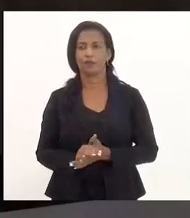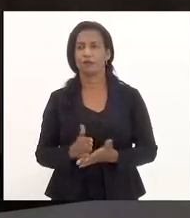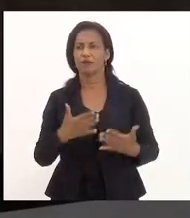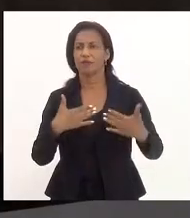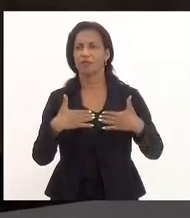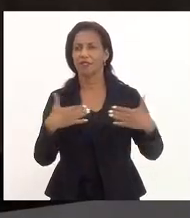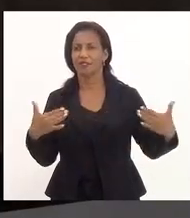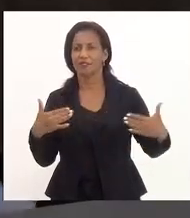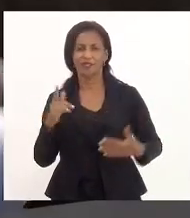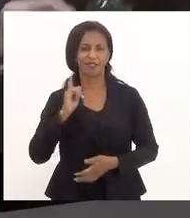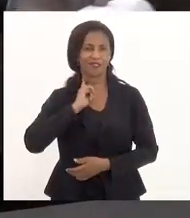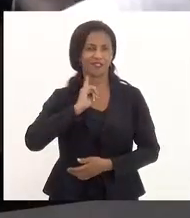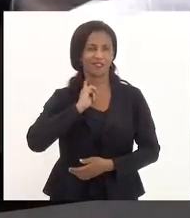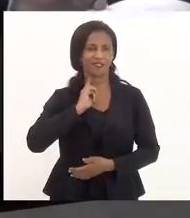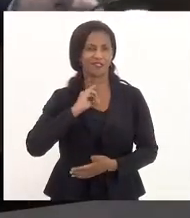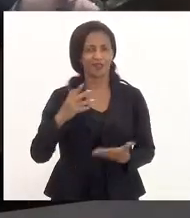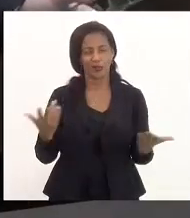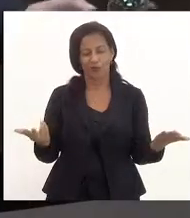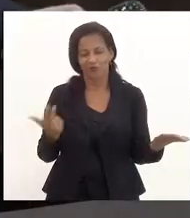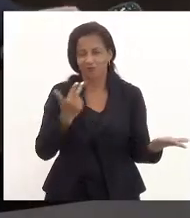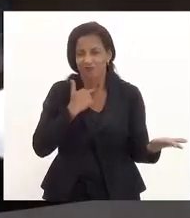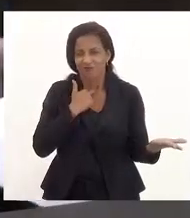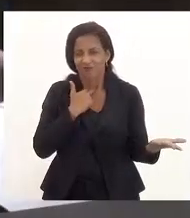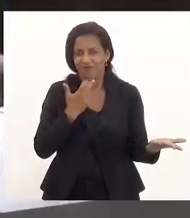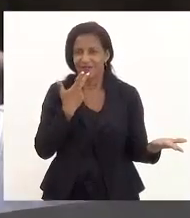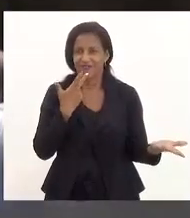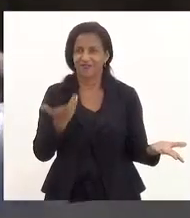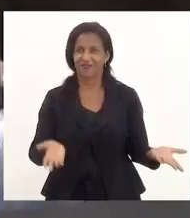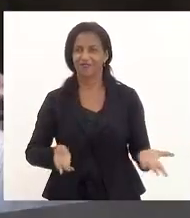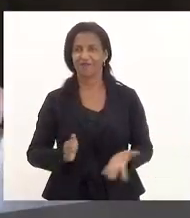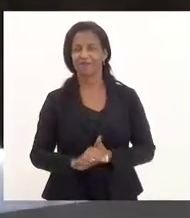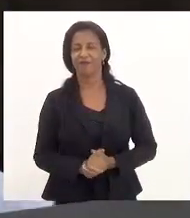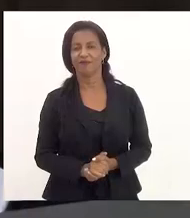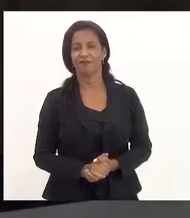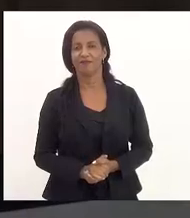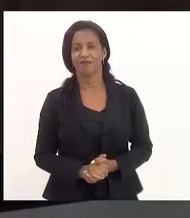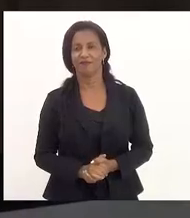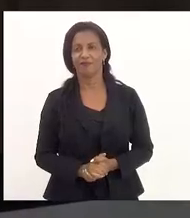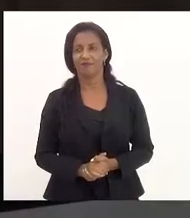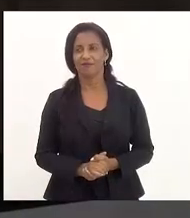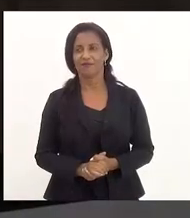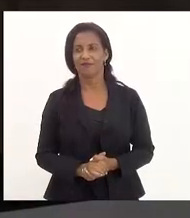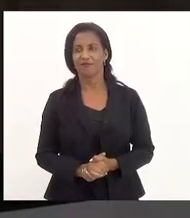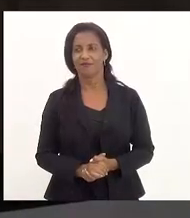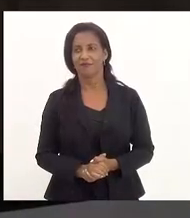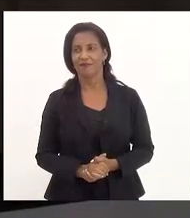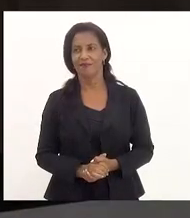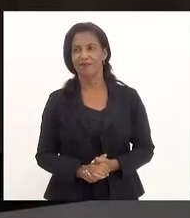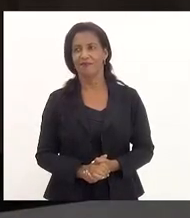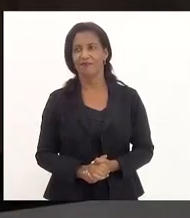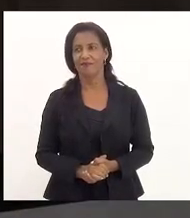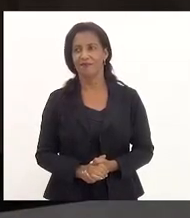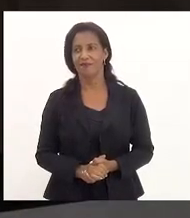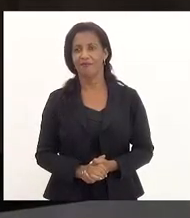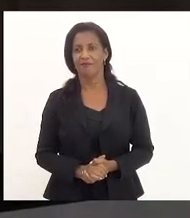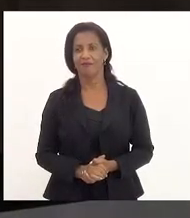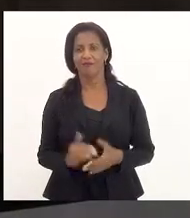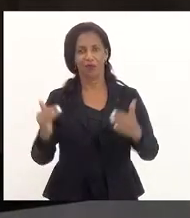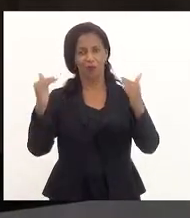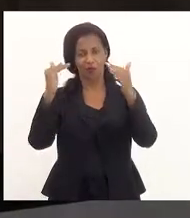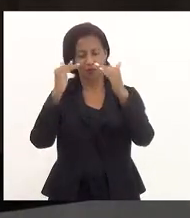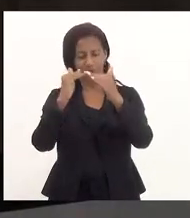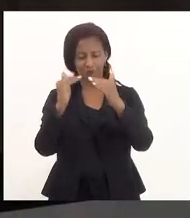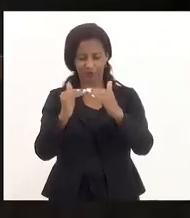Saudações rubro-negra, Sr. Presidente. Não dá para não fazer o registro. Saudações. Não dá para não fazer o registro. Concordo,